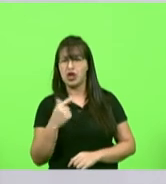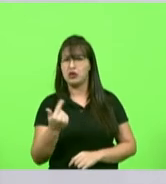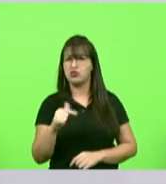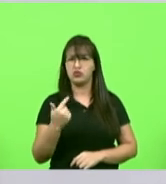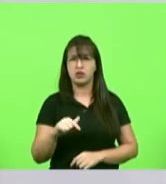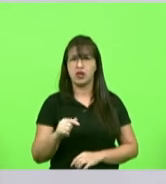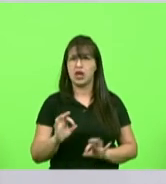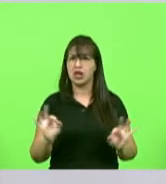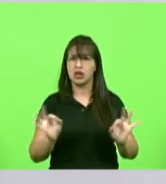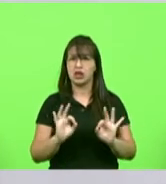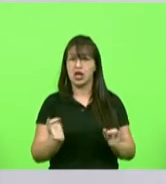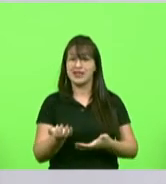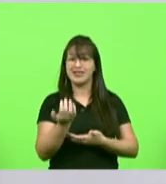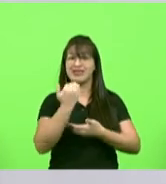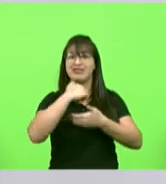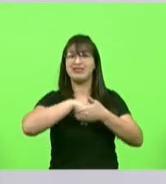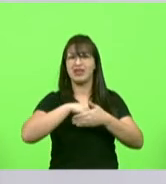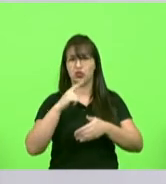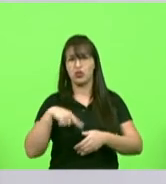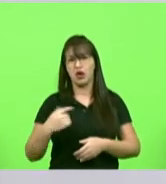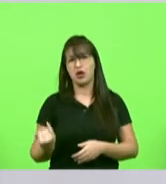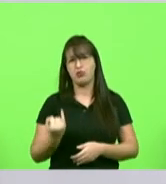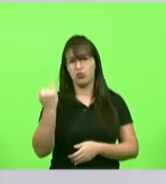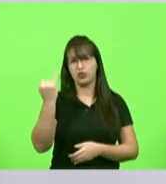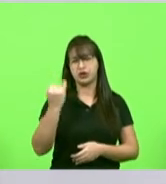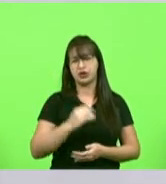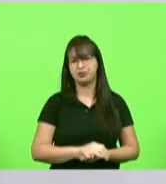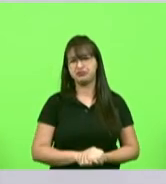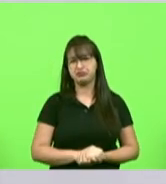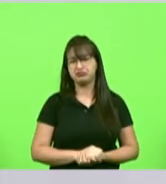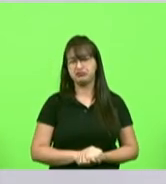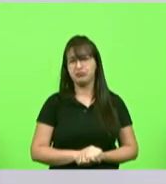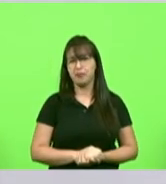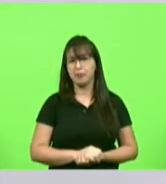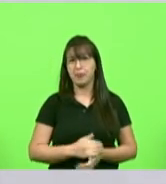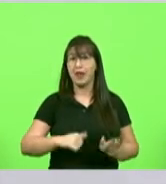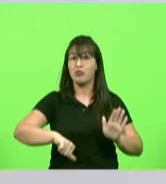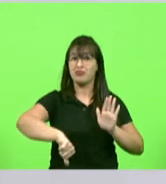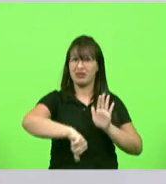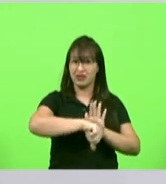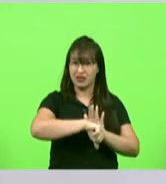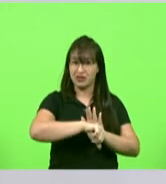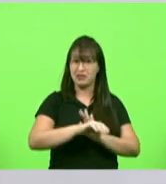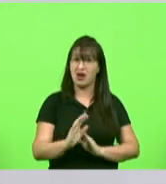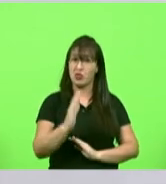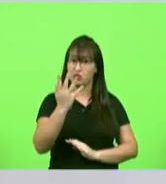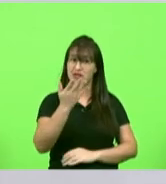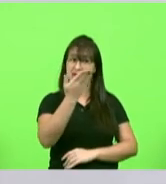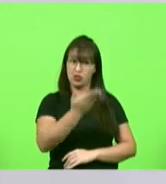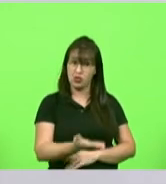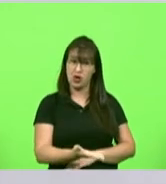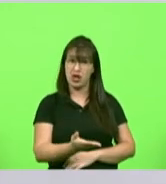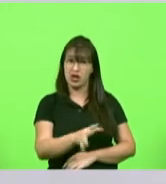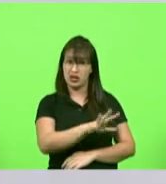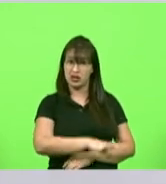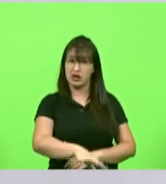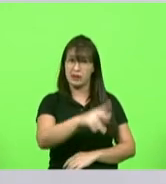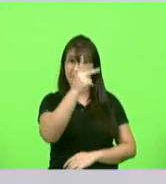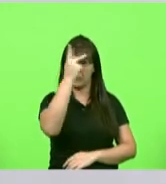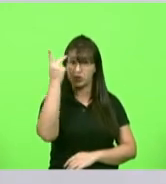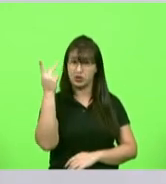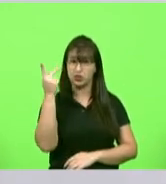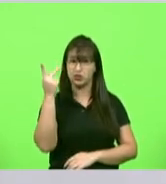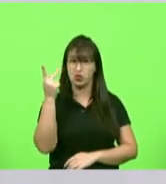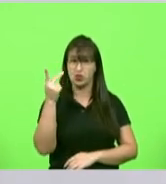que ele tem dentro de si e com certeza o crime que foi cometido com estes quilombolas em campos novos não